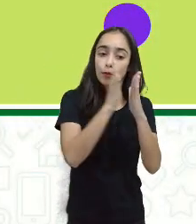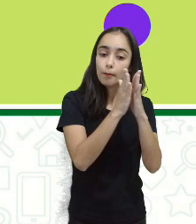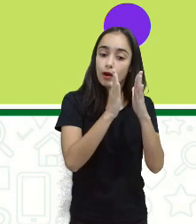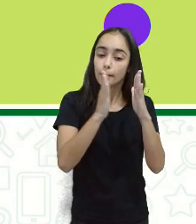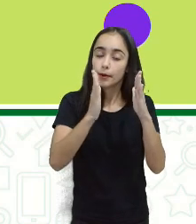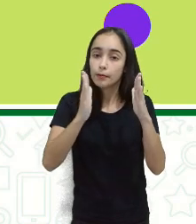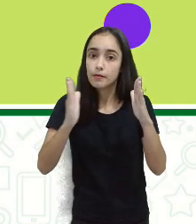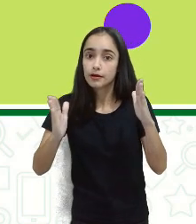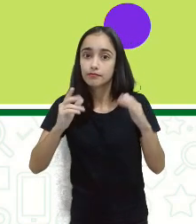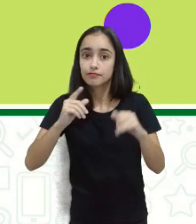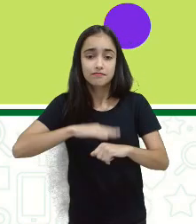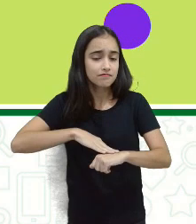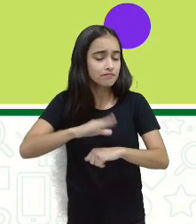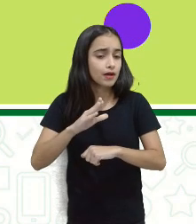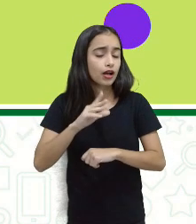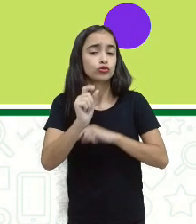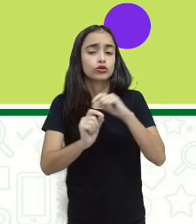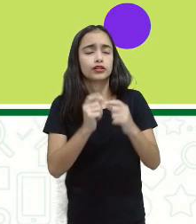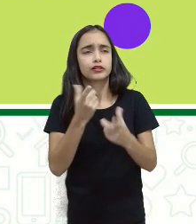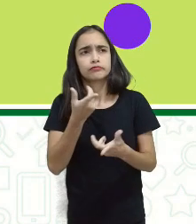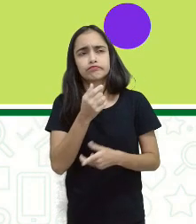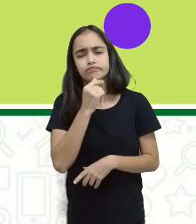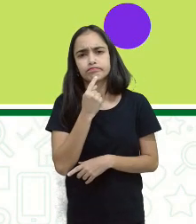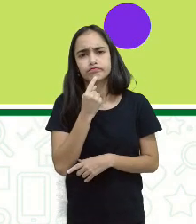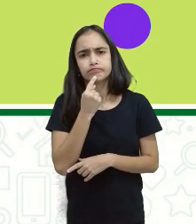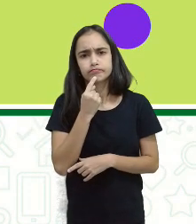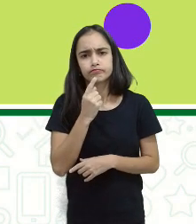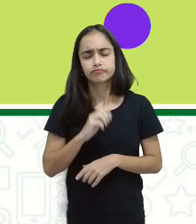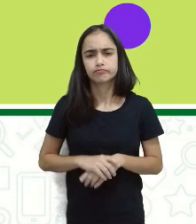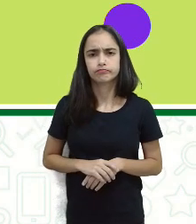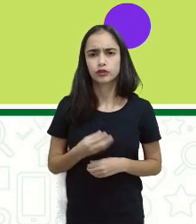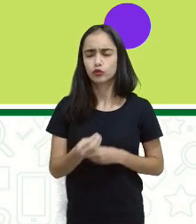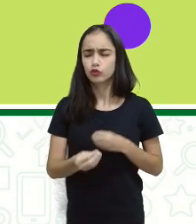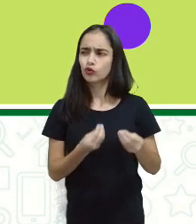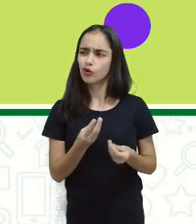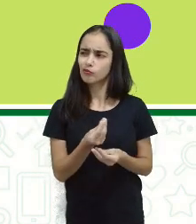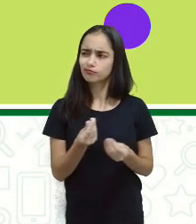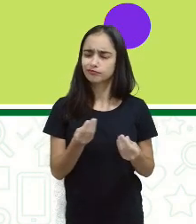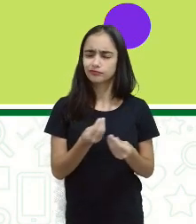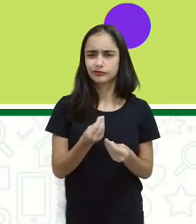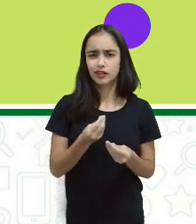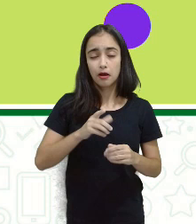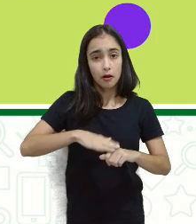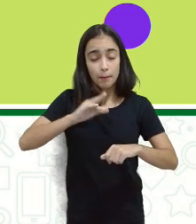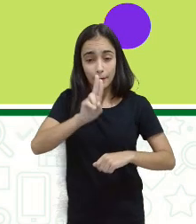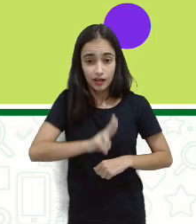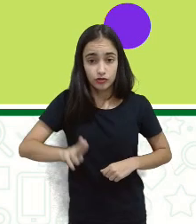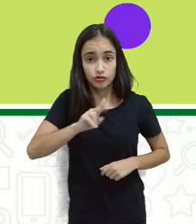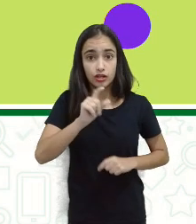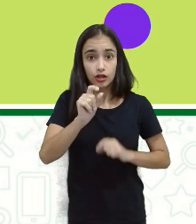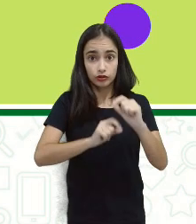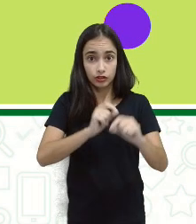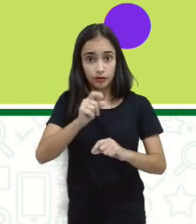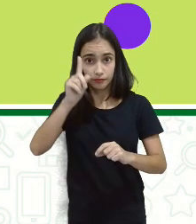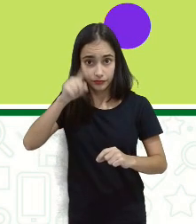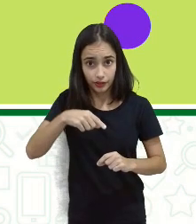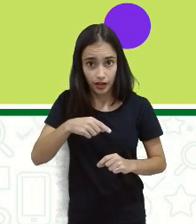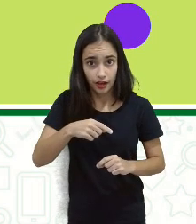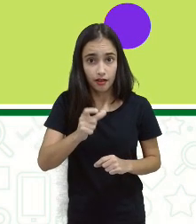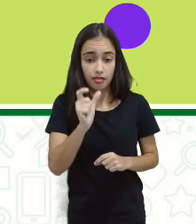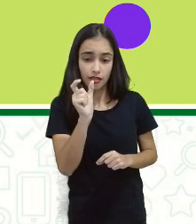mais, como a gente pode dizer, mais difundido foram os fonemas, né?